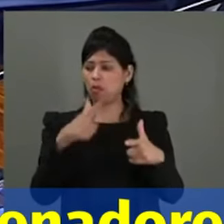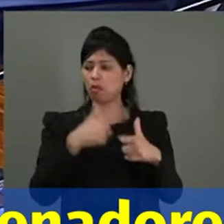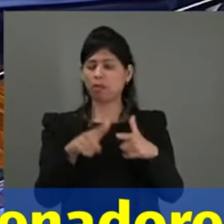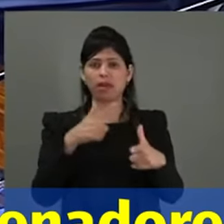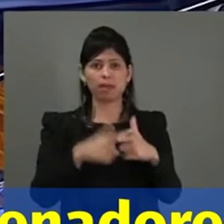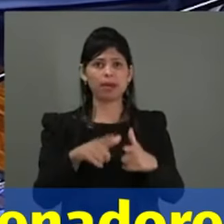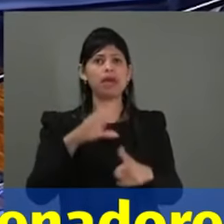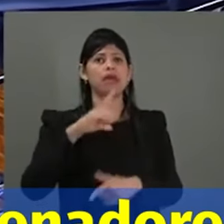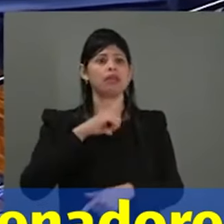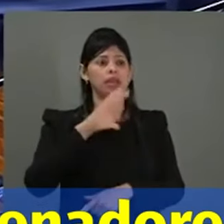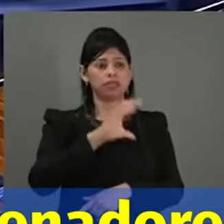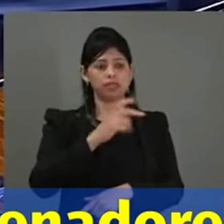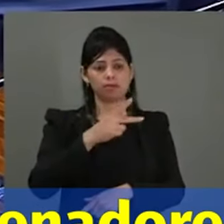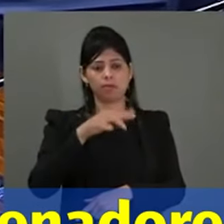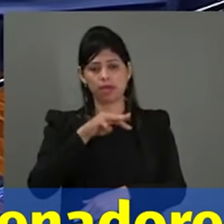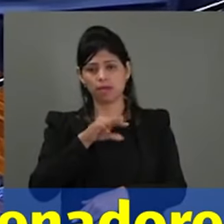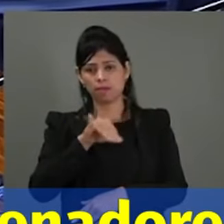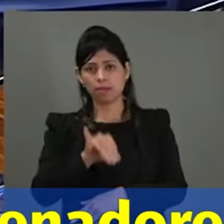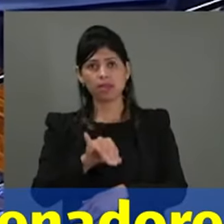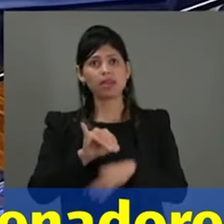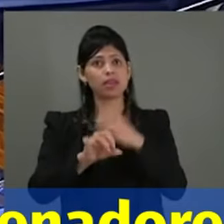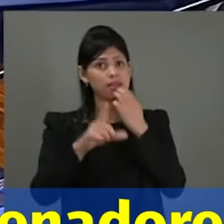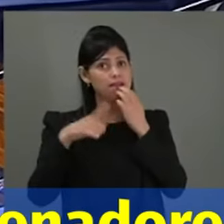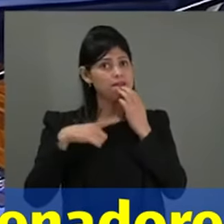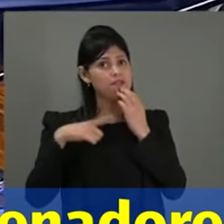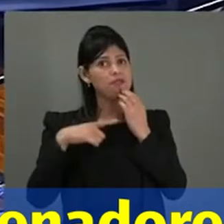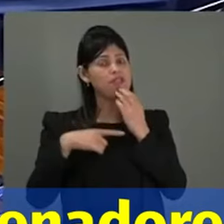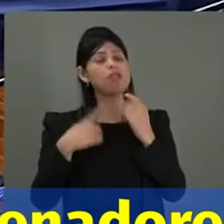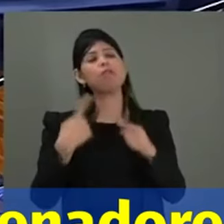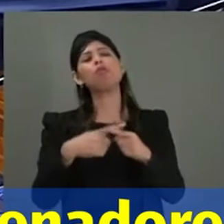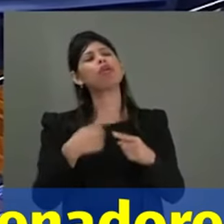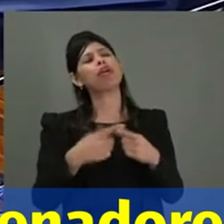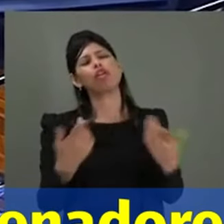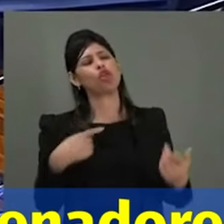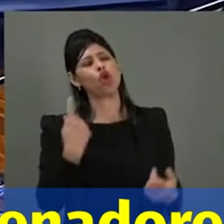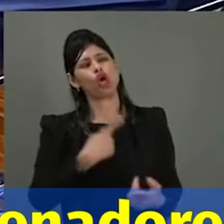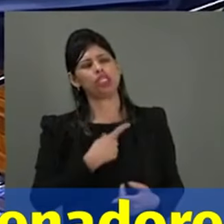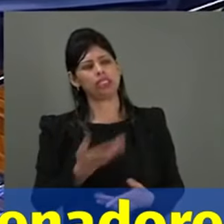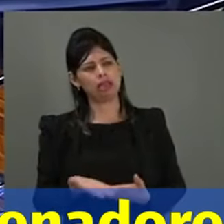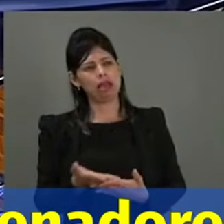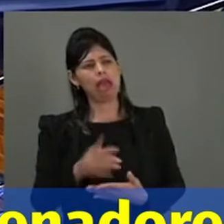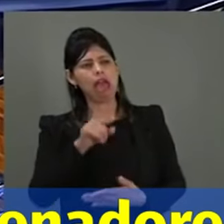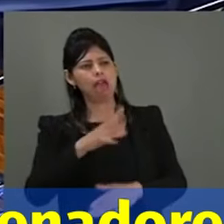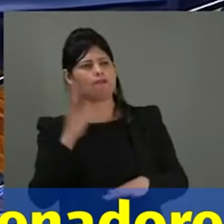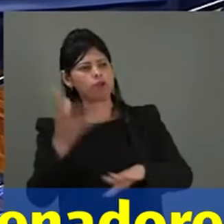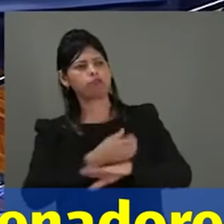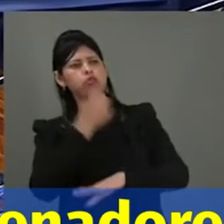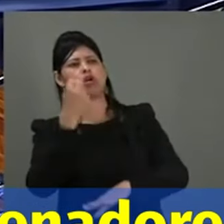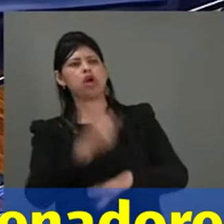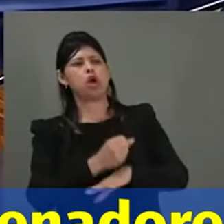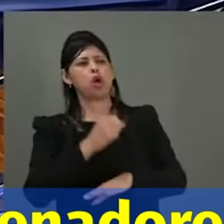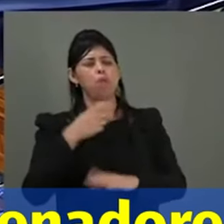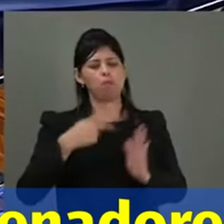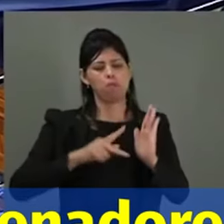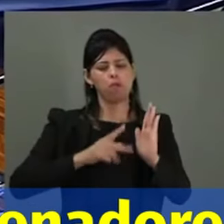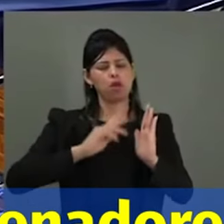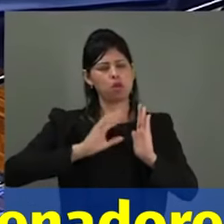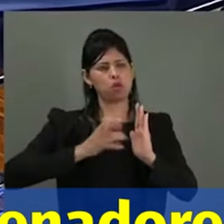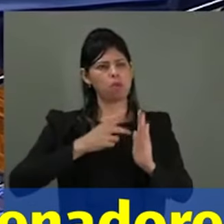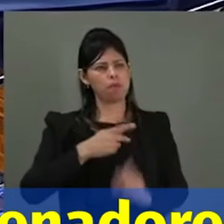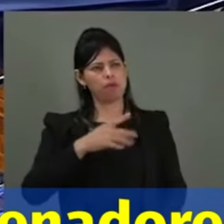ex-nossa, porque era nossa, foi tomada de assalto pelo PT, por esse governo nefasto,